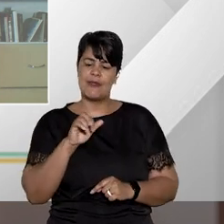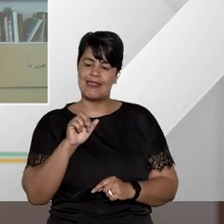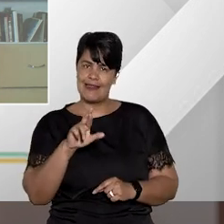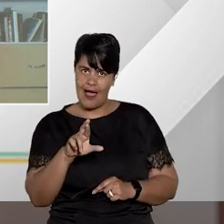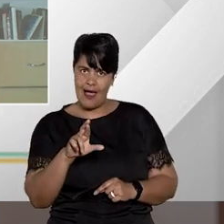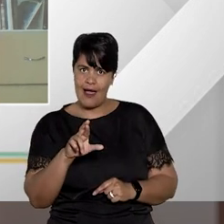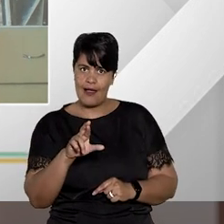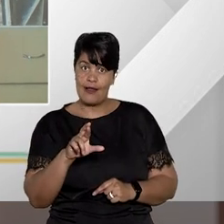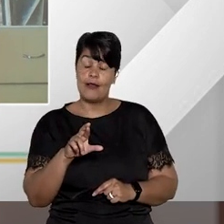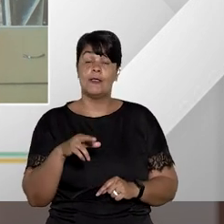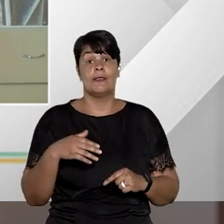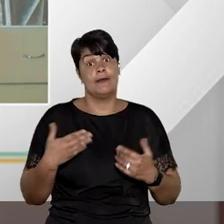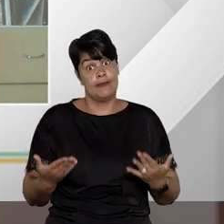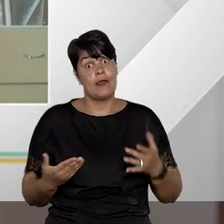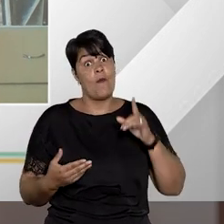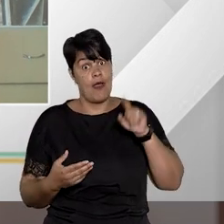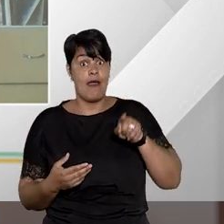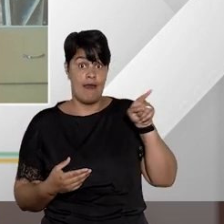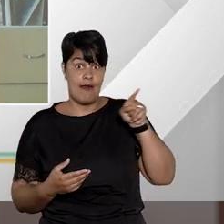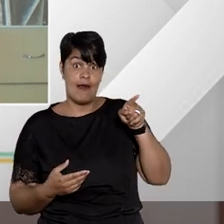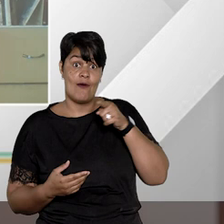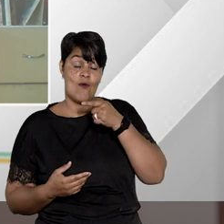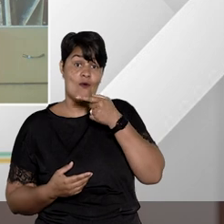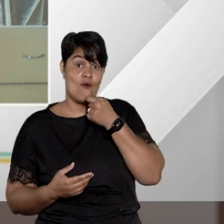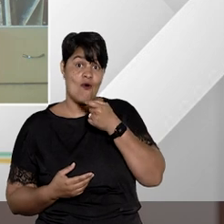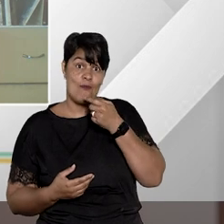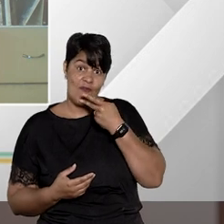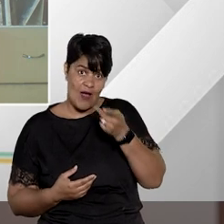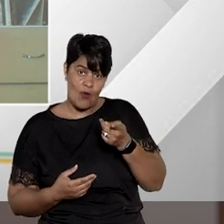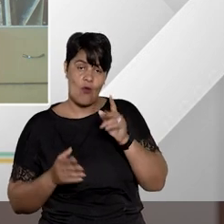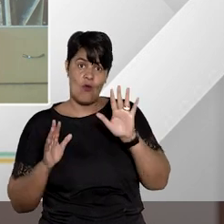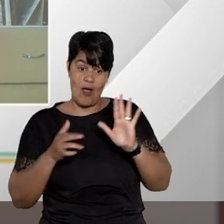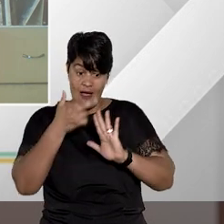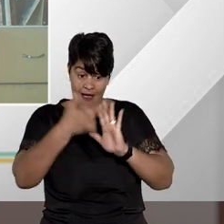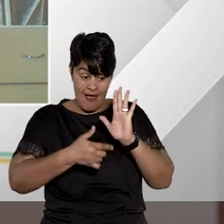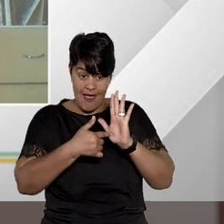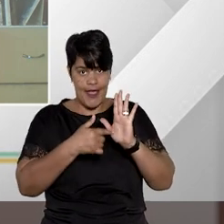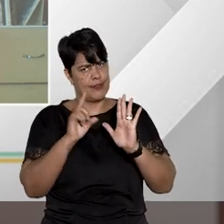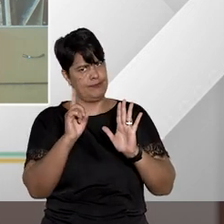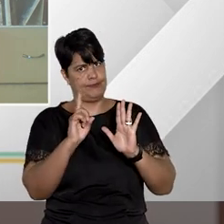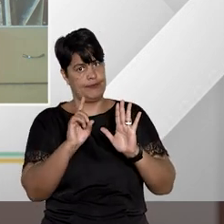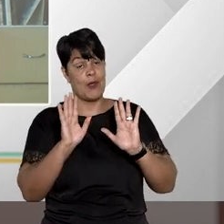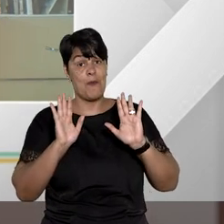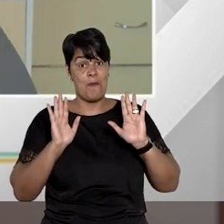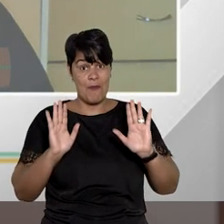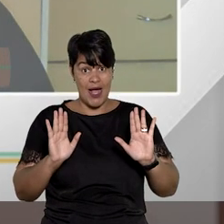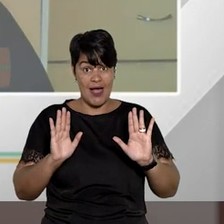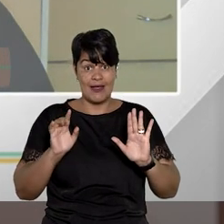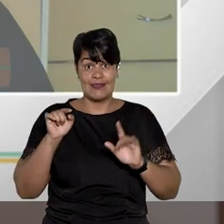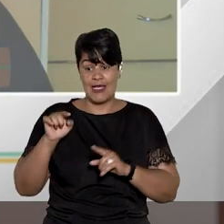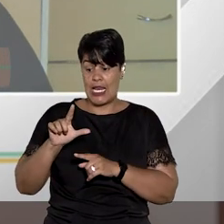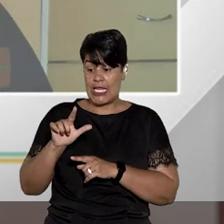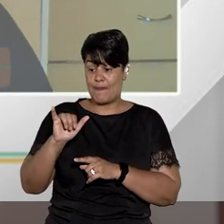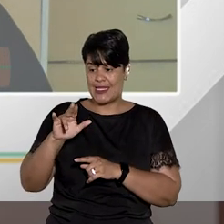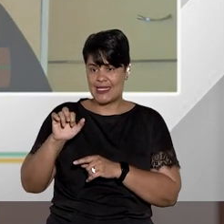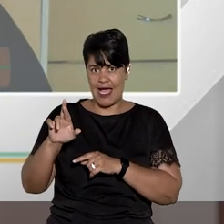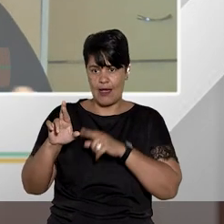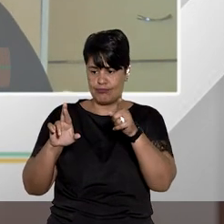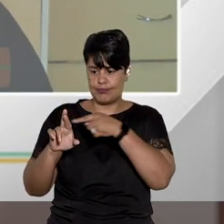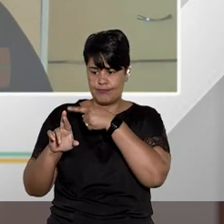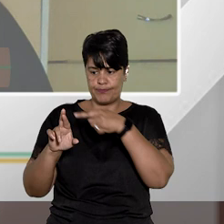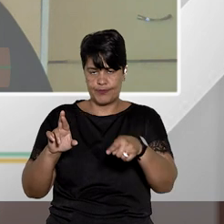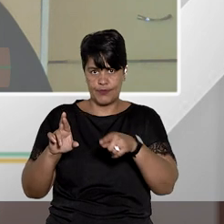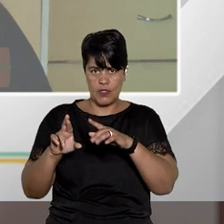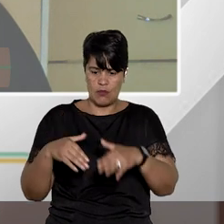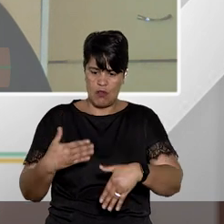Pois é, é isso que o Aragone estava falando, né? Então, como regra, não, porque uma decisão que indefere uma liminar, ela vai caber